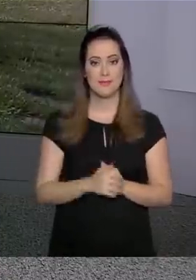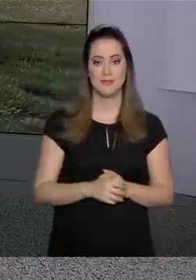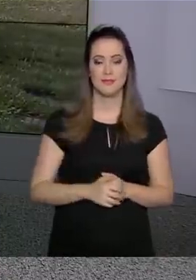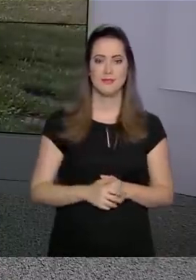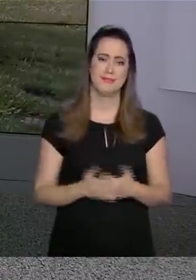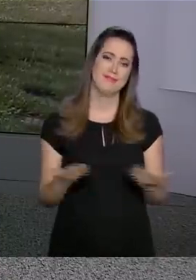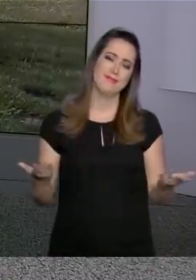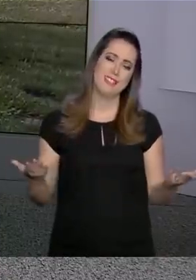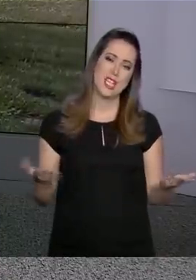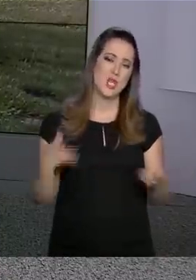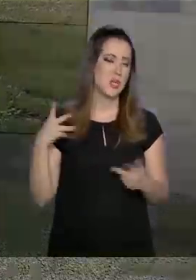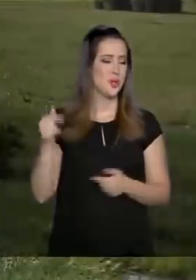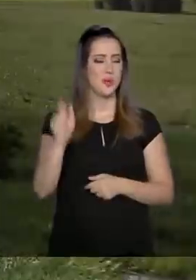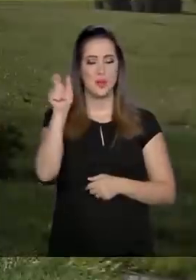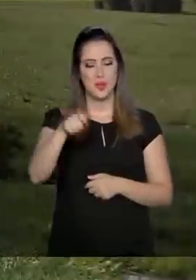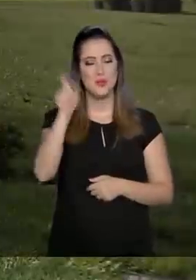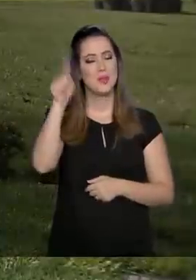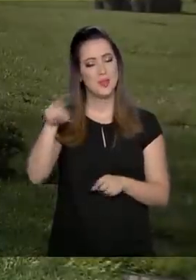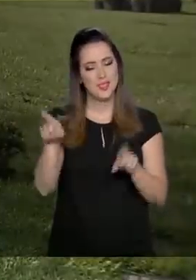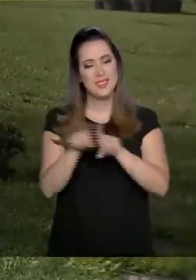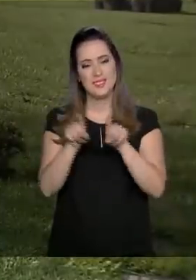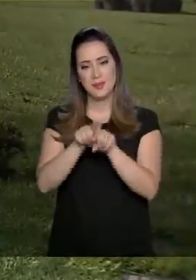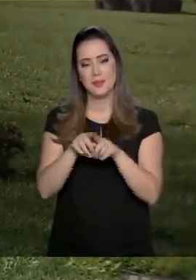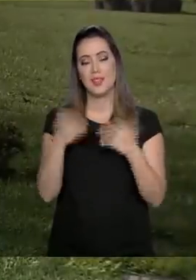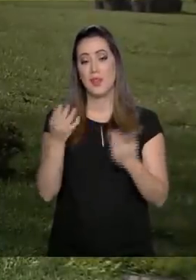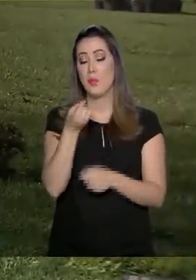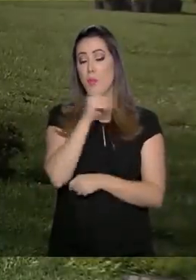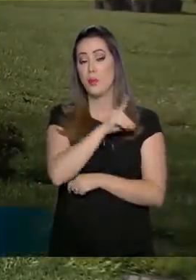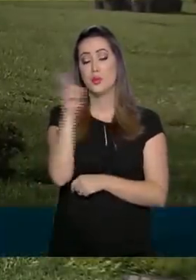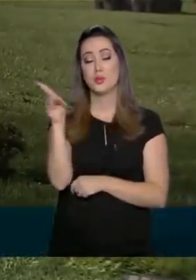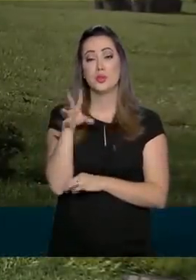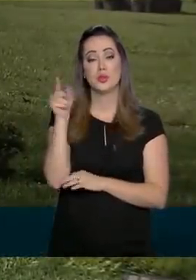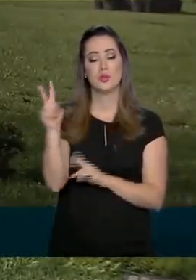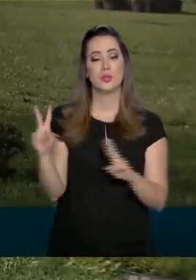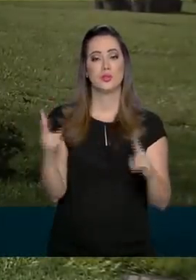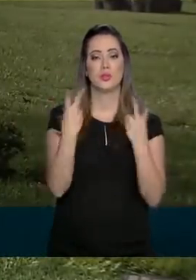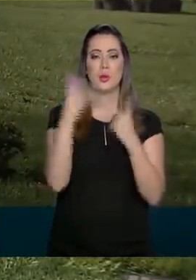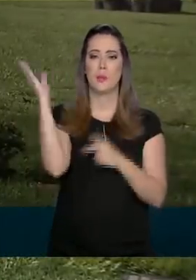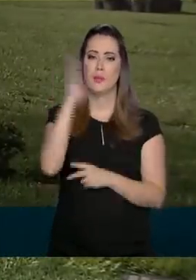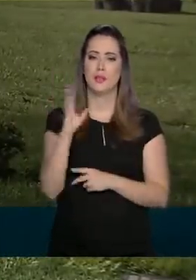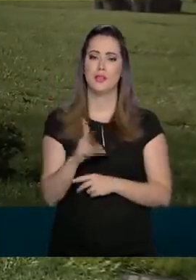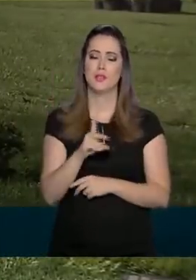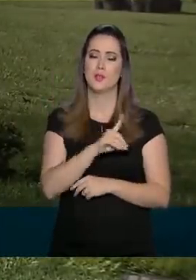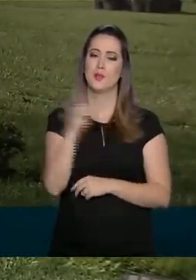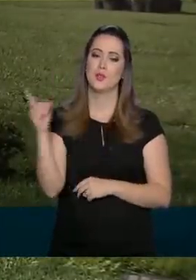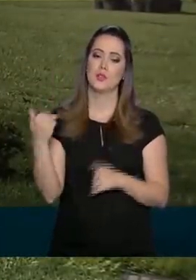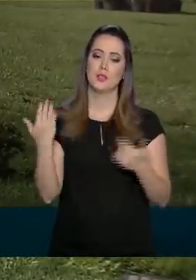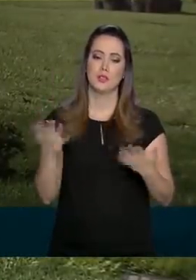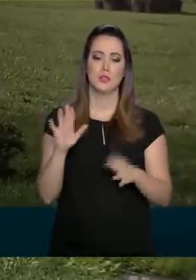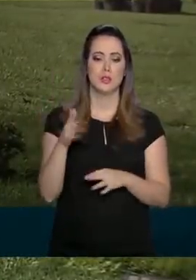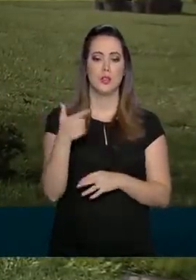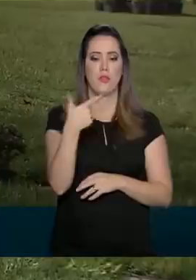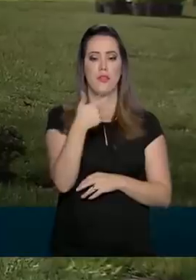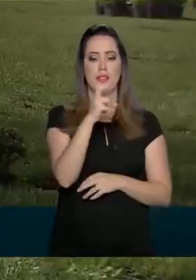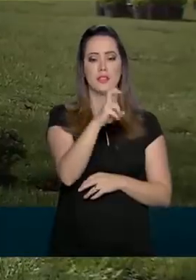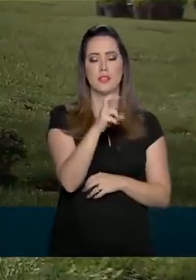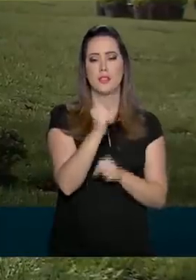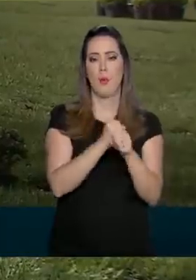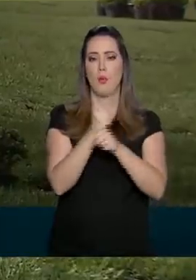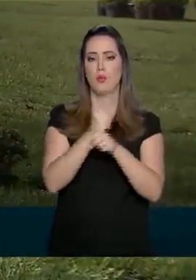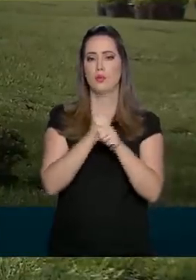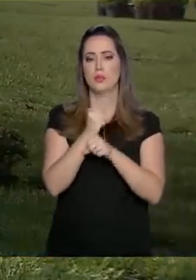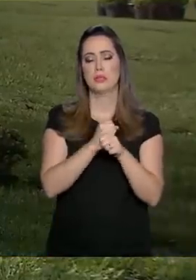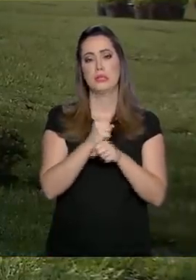Quem não era, né, Carla? Bom dia pra você. Bom dia a todos que acompanham o Brasil em dia. Faz exatamente 25 anos